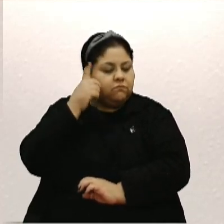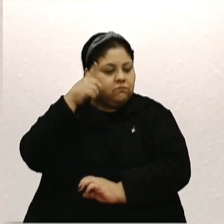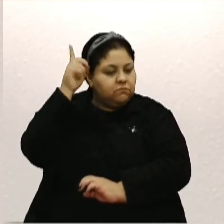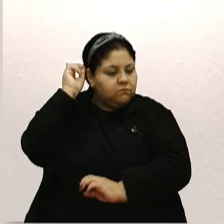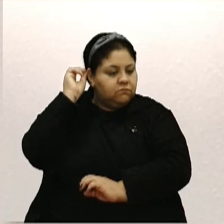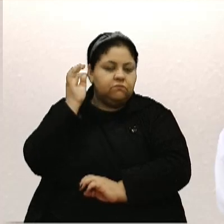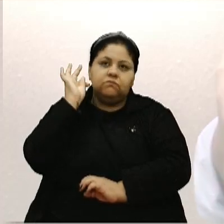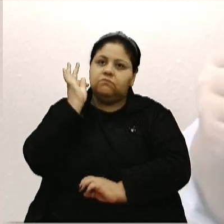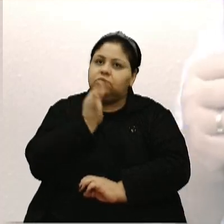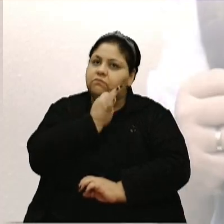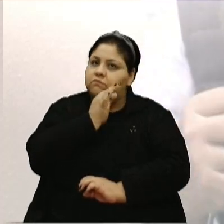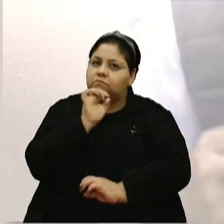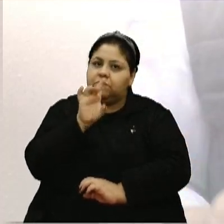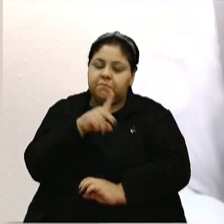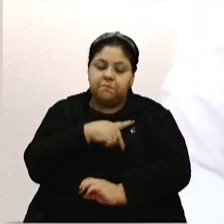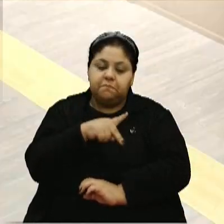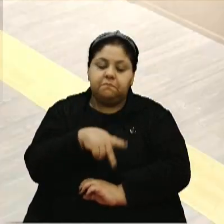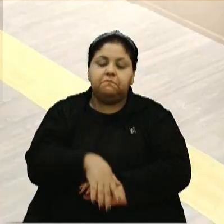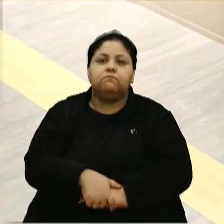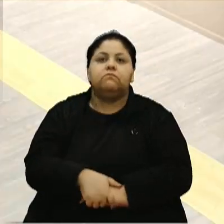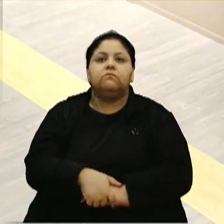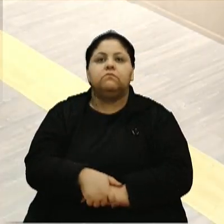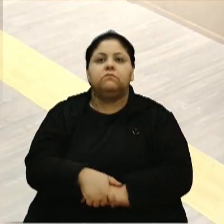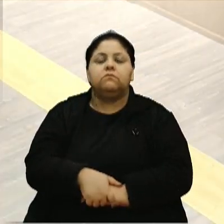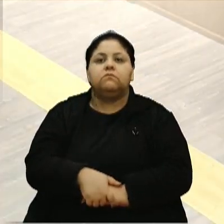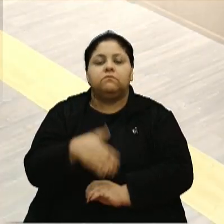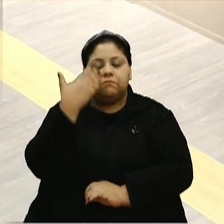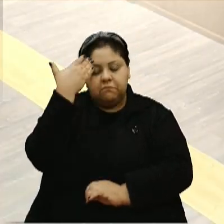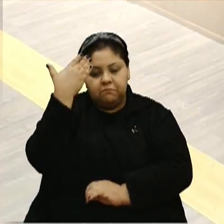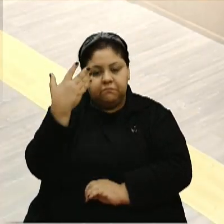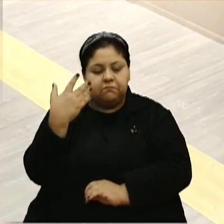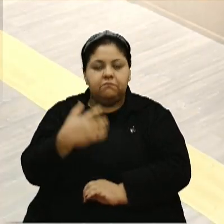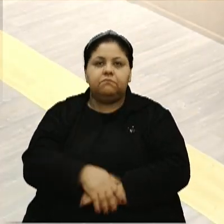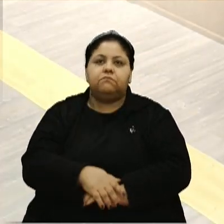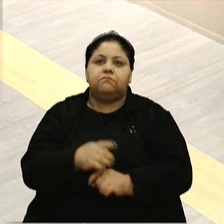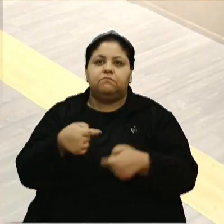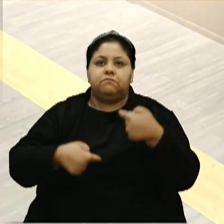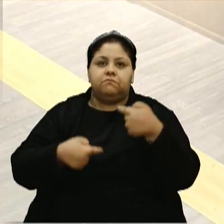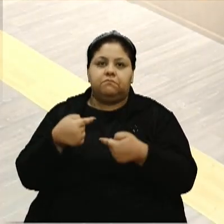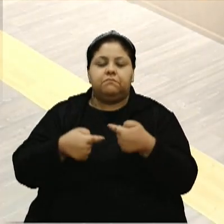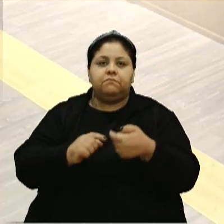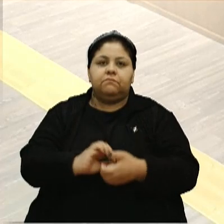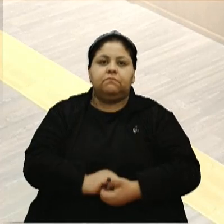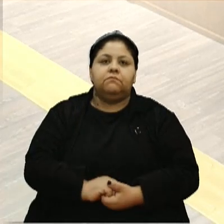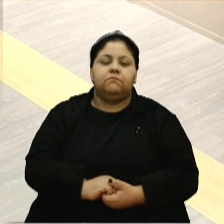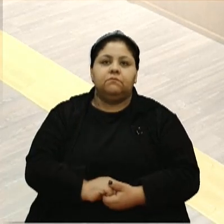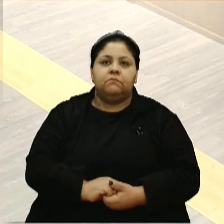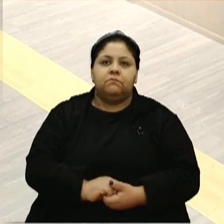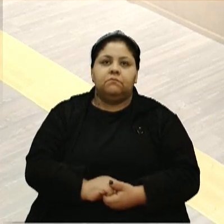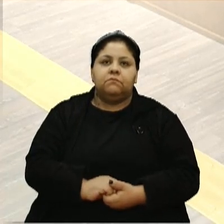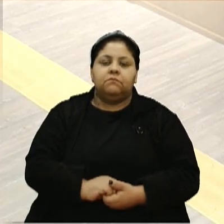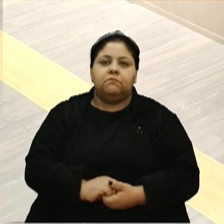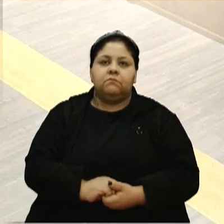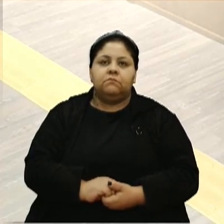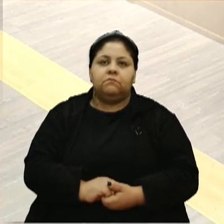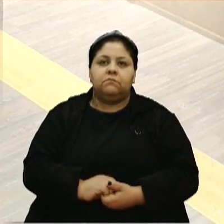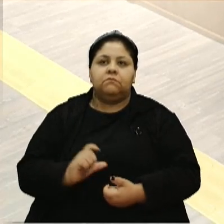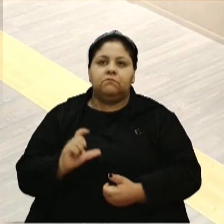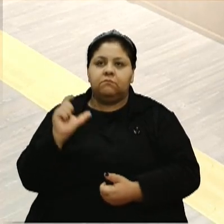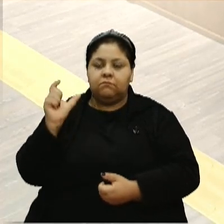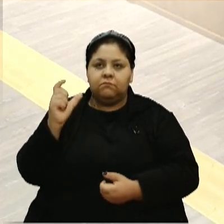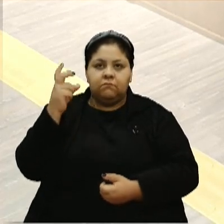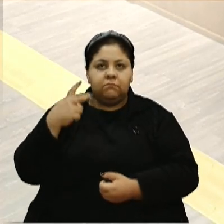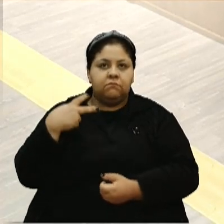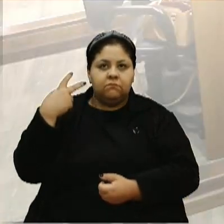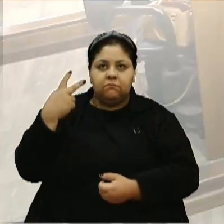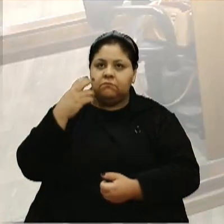vereadora Tatiana Friis. Era isso, senhora presidente. Obrigada, vereador Bressan. Em discussão? Com essa palavra? Com a palavra,